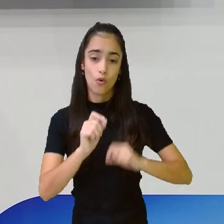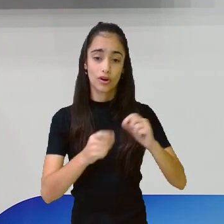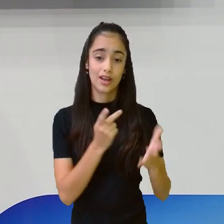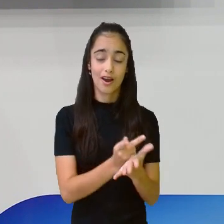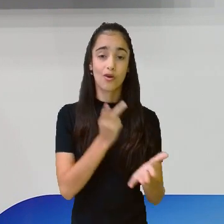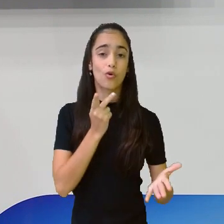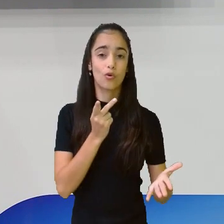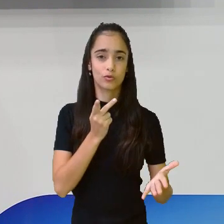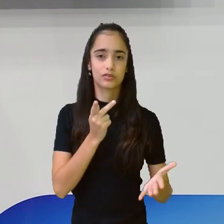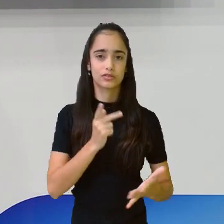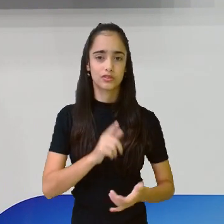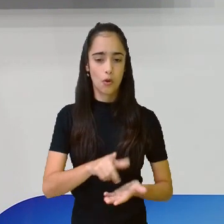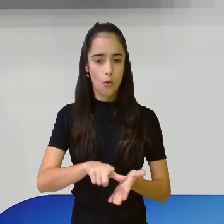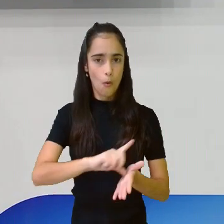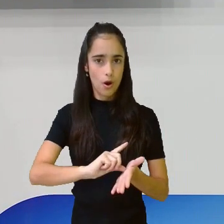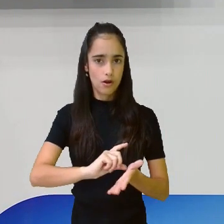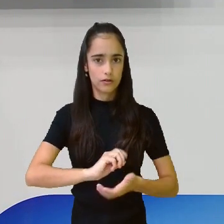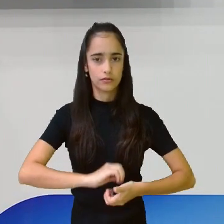conflito.